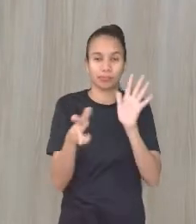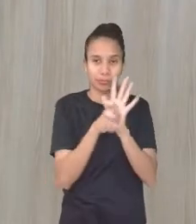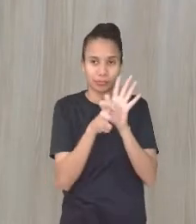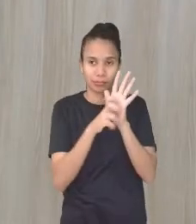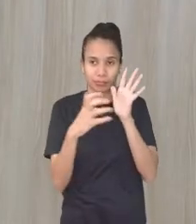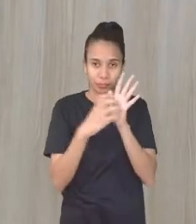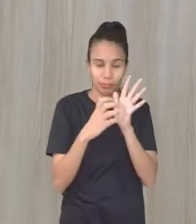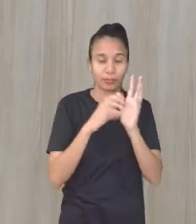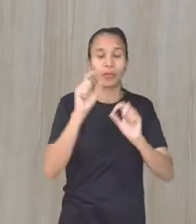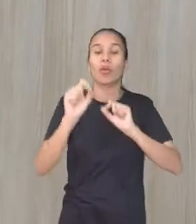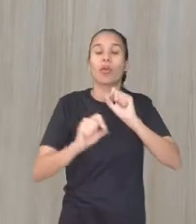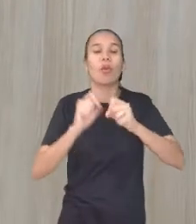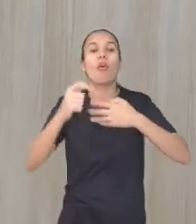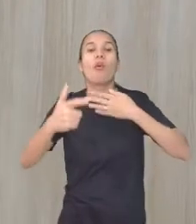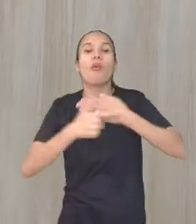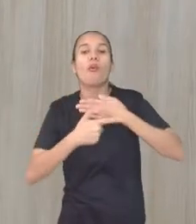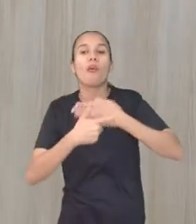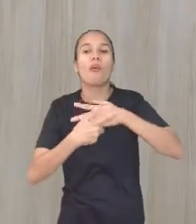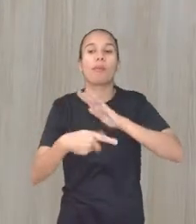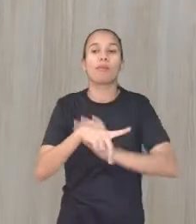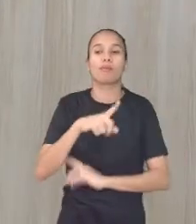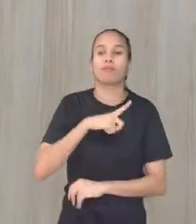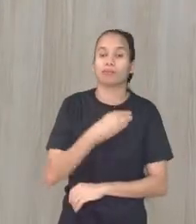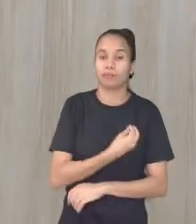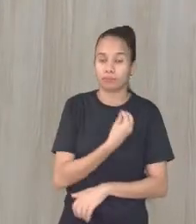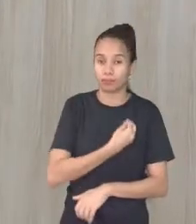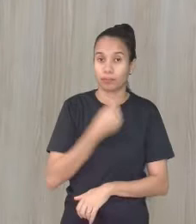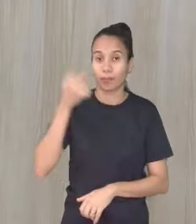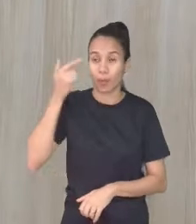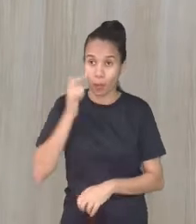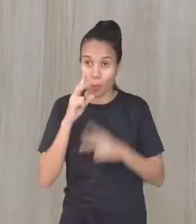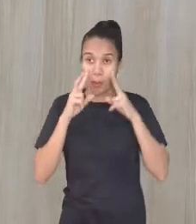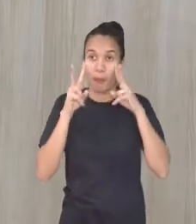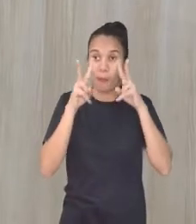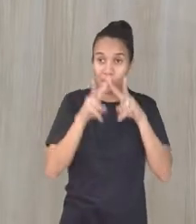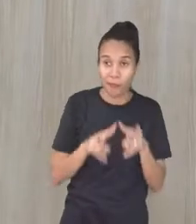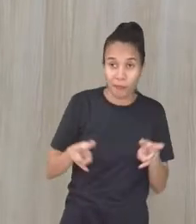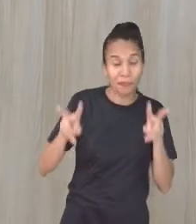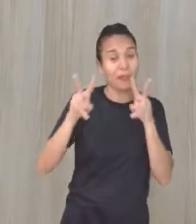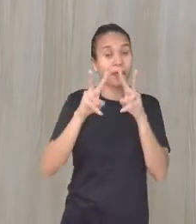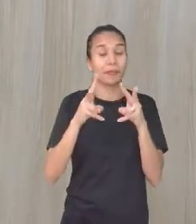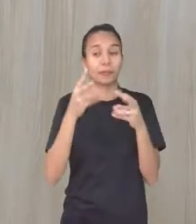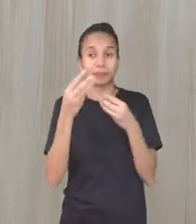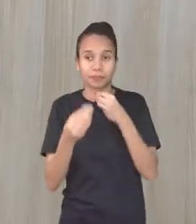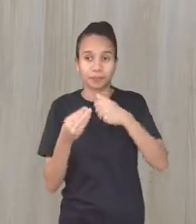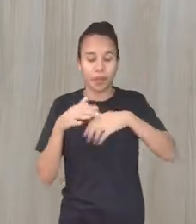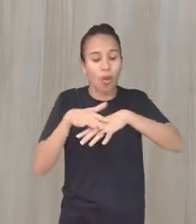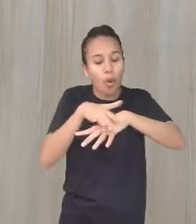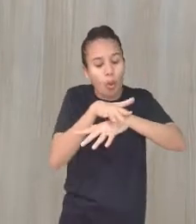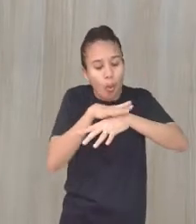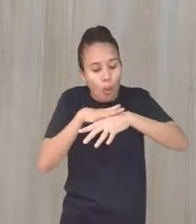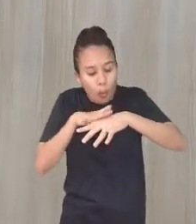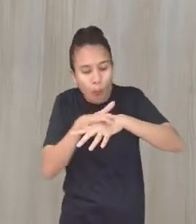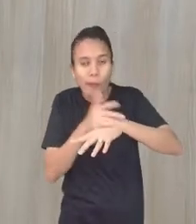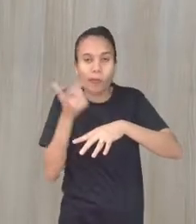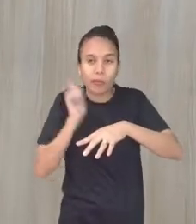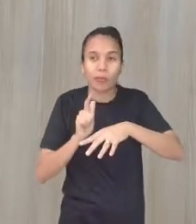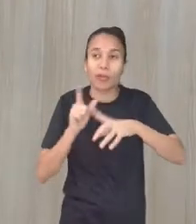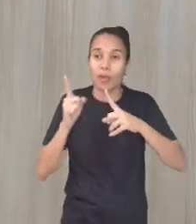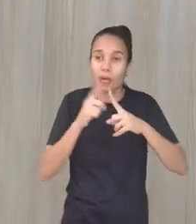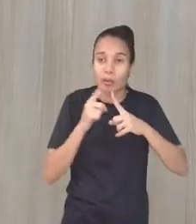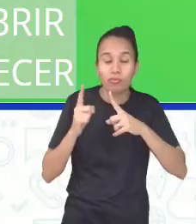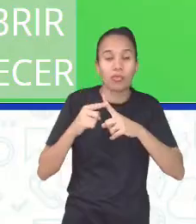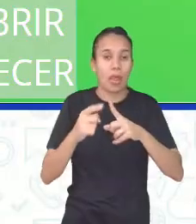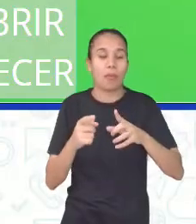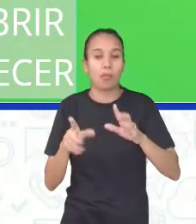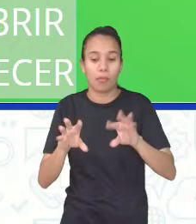E as funções do tato? A gente vai ver aí, olha, que a gente consegue ver a questão aí superficial. A gente consegue ver os tipos de